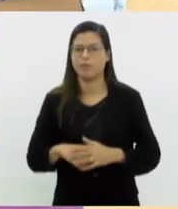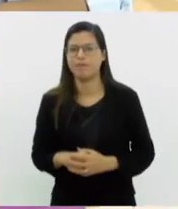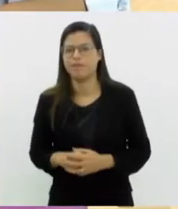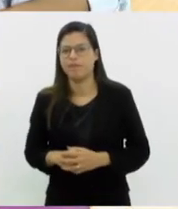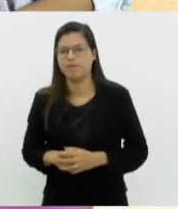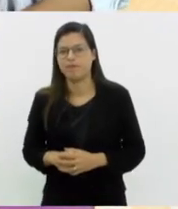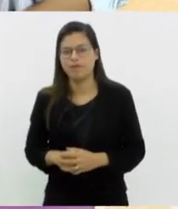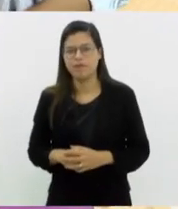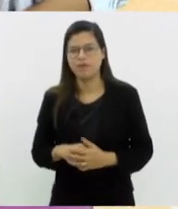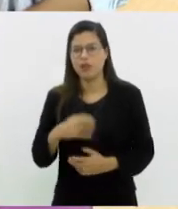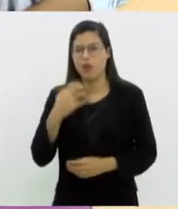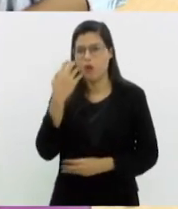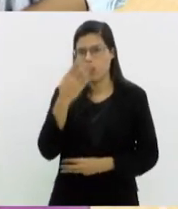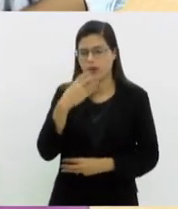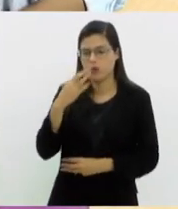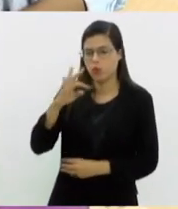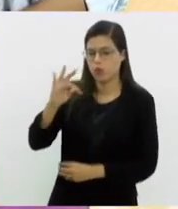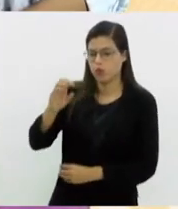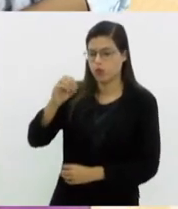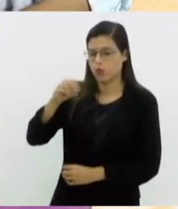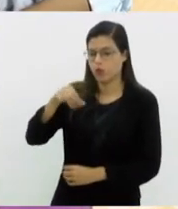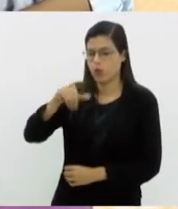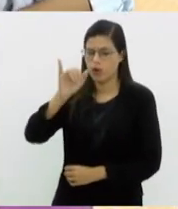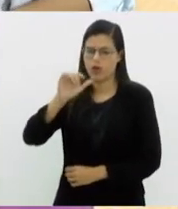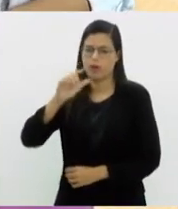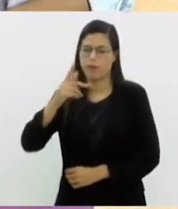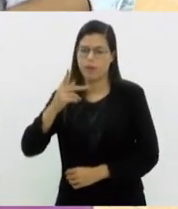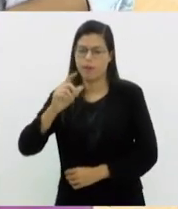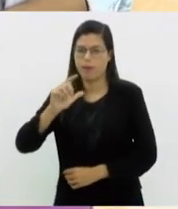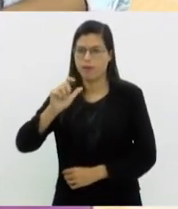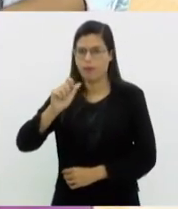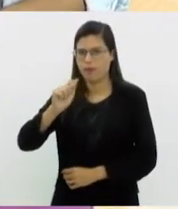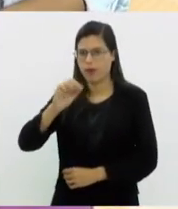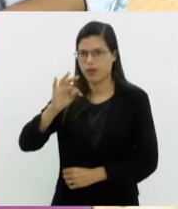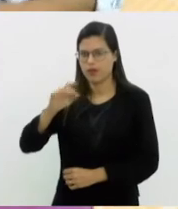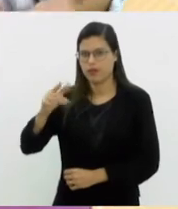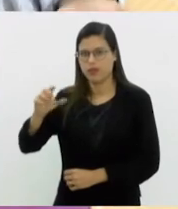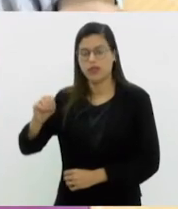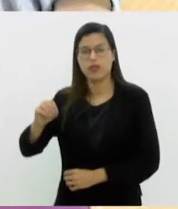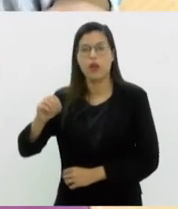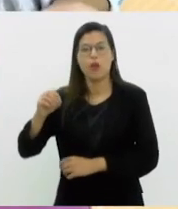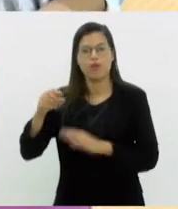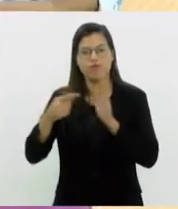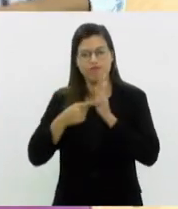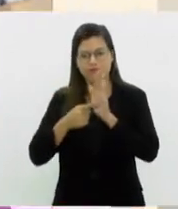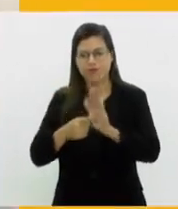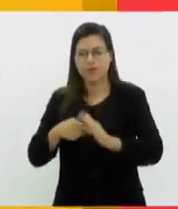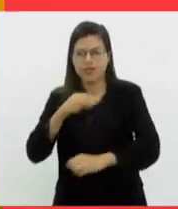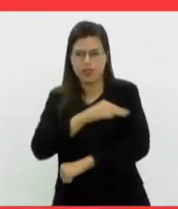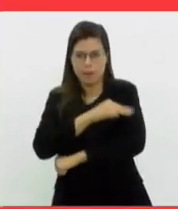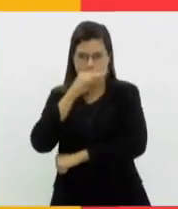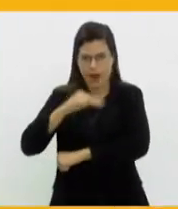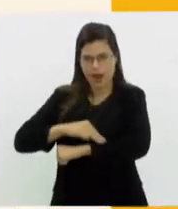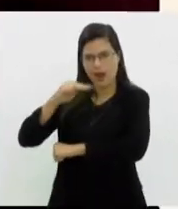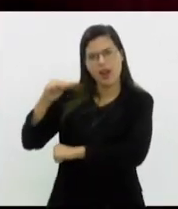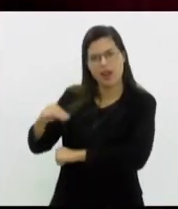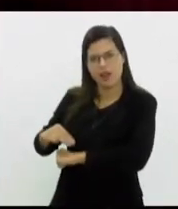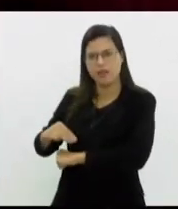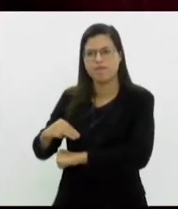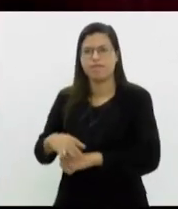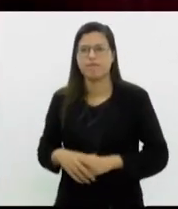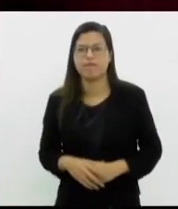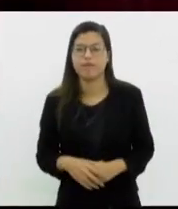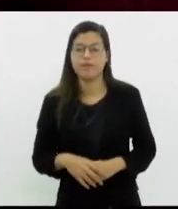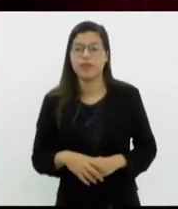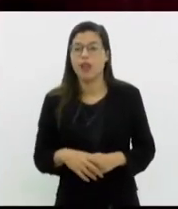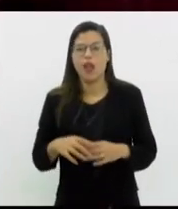O cantor Tony Platão se apresenta em Macaé com o show O Amor, segundo Ebert Viana. O